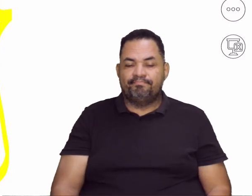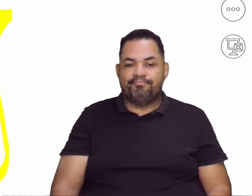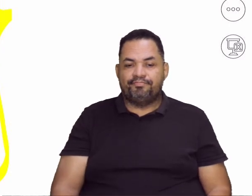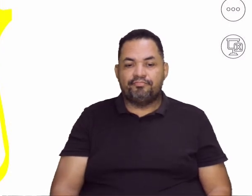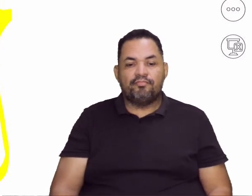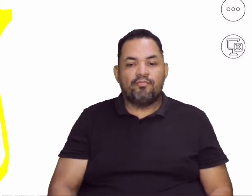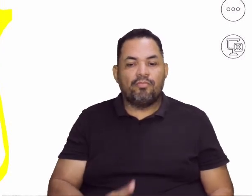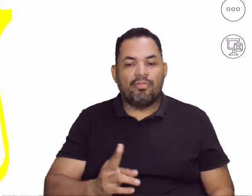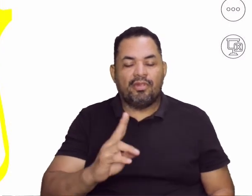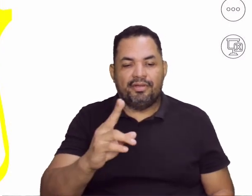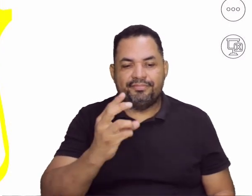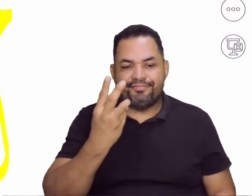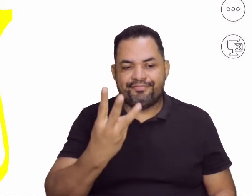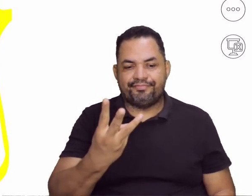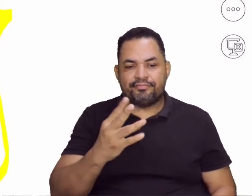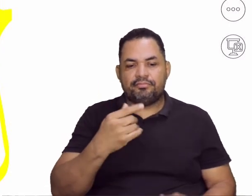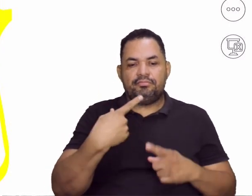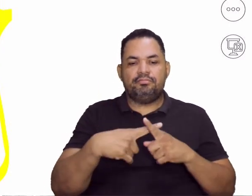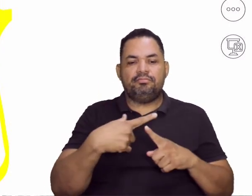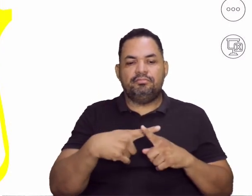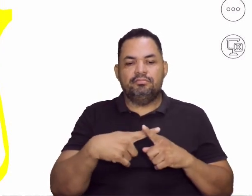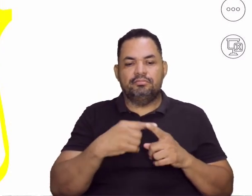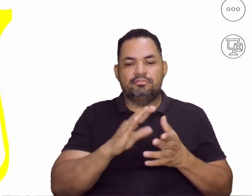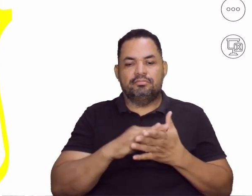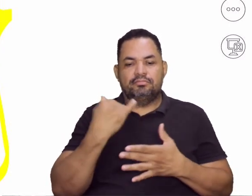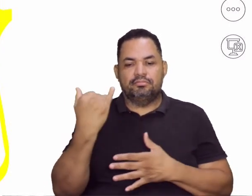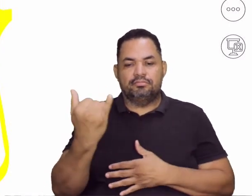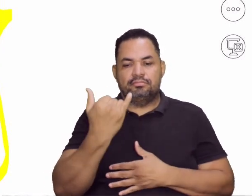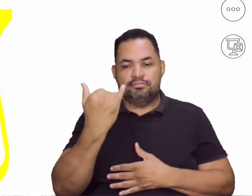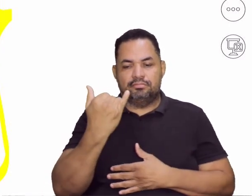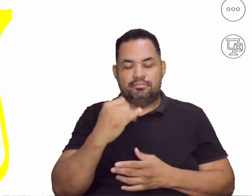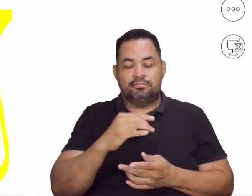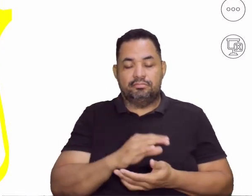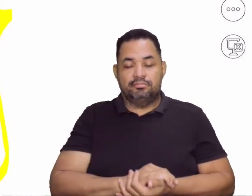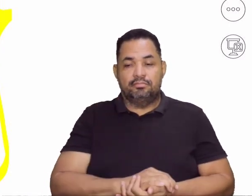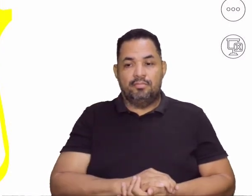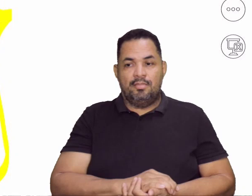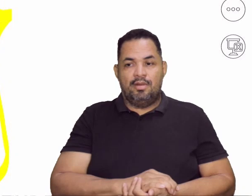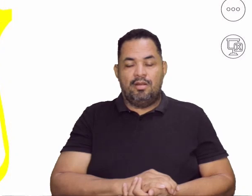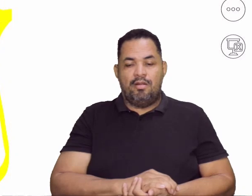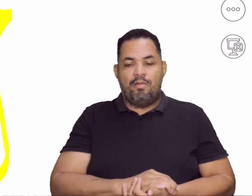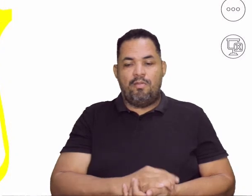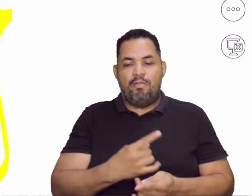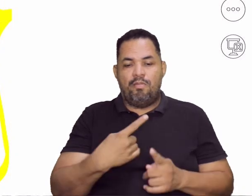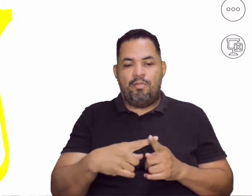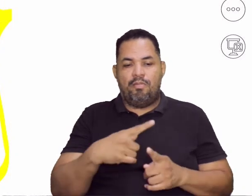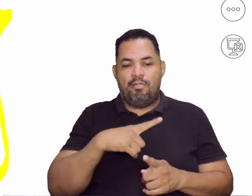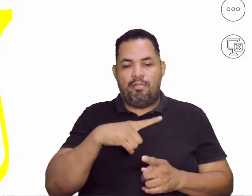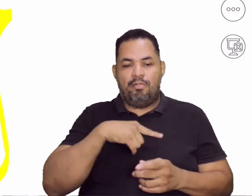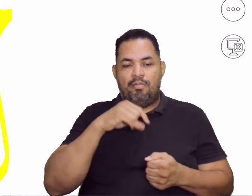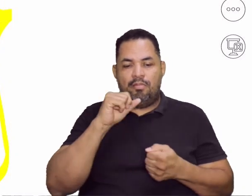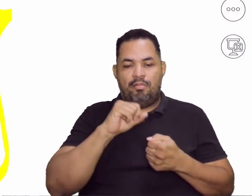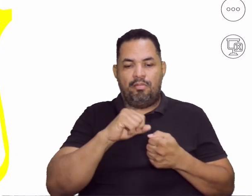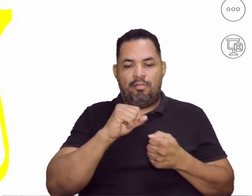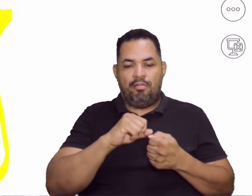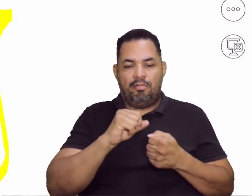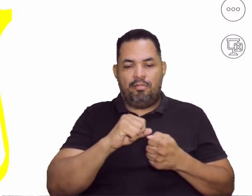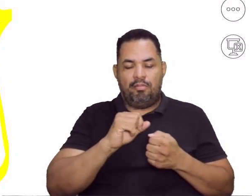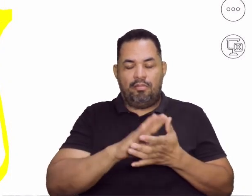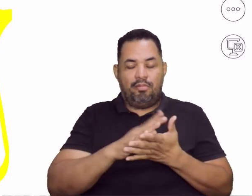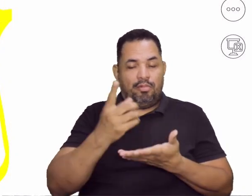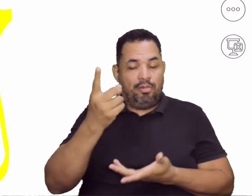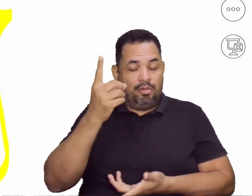Continuando, 3, por que que foram significativas para você? podem ainda ser realizadas nos dias